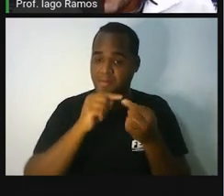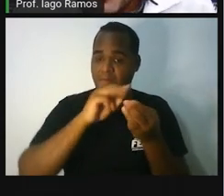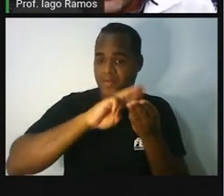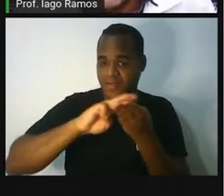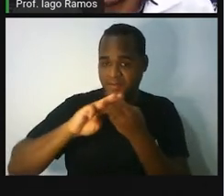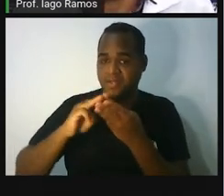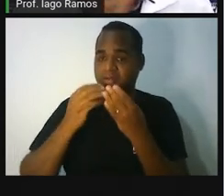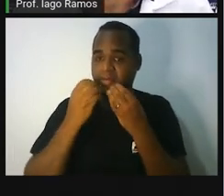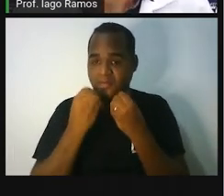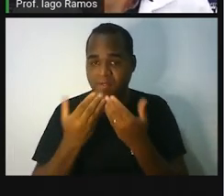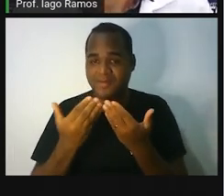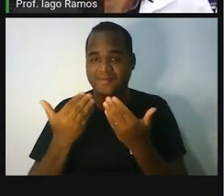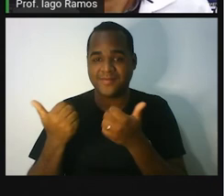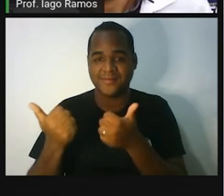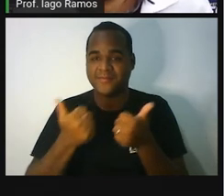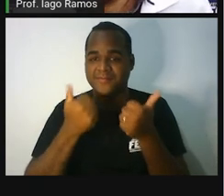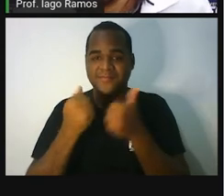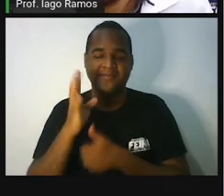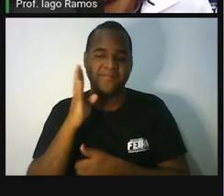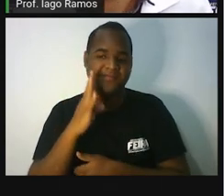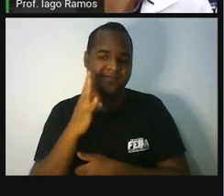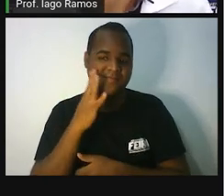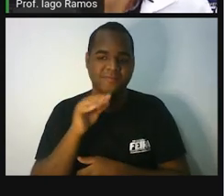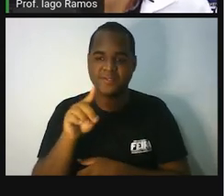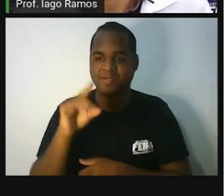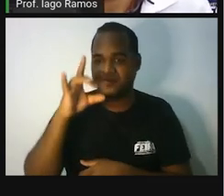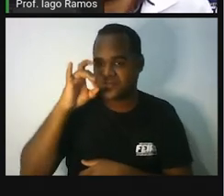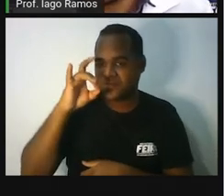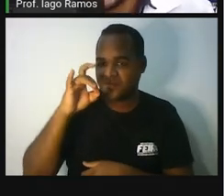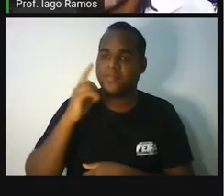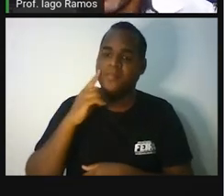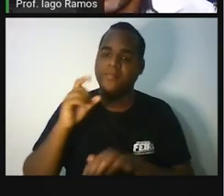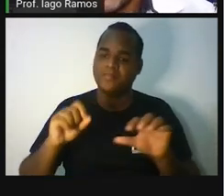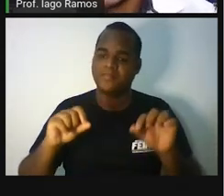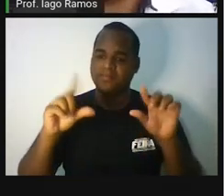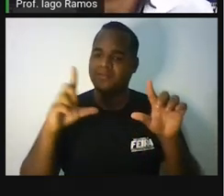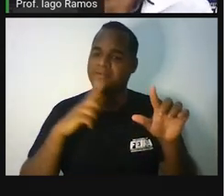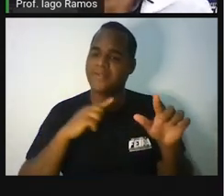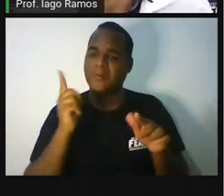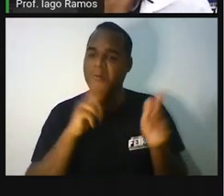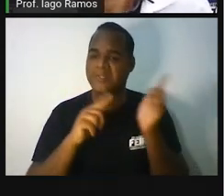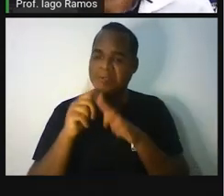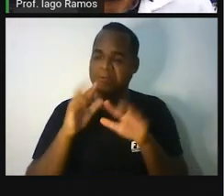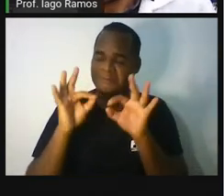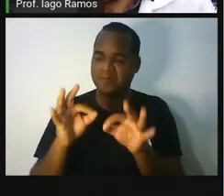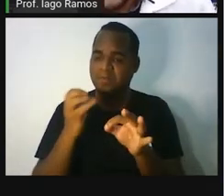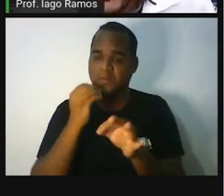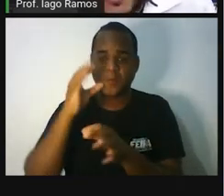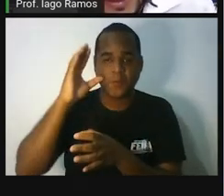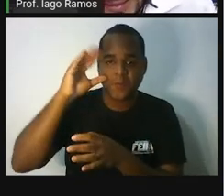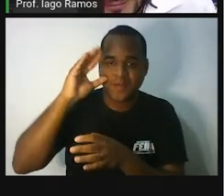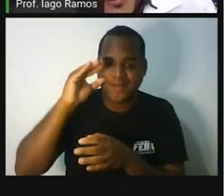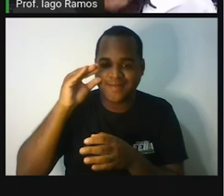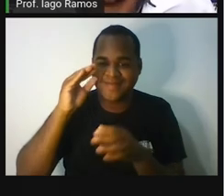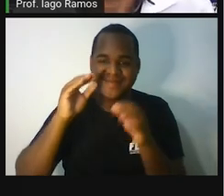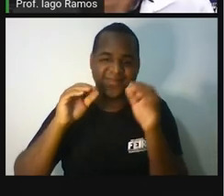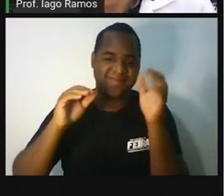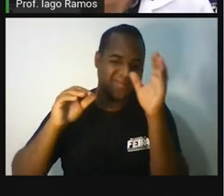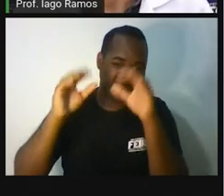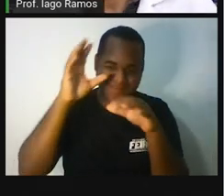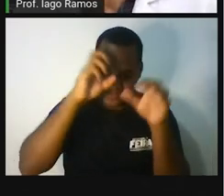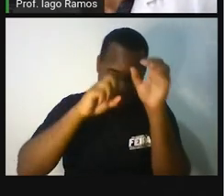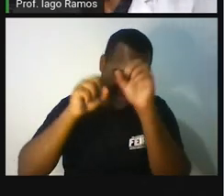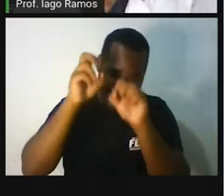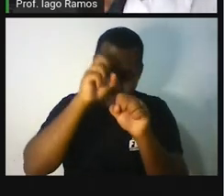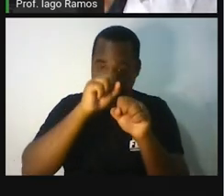matemática, inclusive. Piadinhas só. Tem piadinhas se envolvendo matemática lá no Instagram. Certo? Curiosidades tem por lá